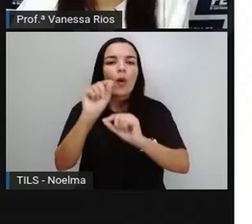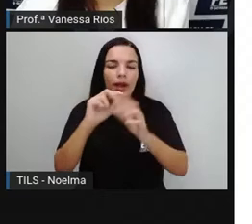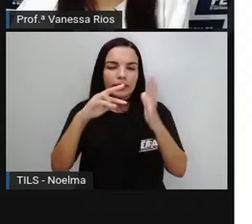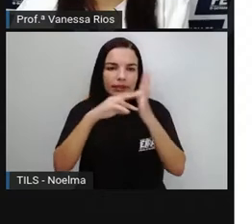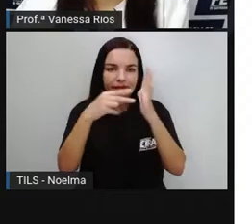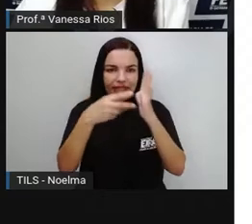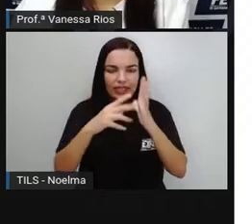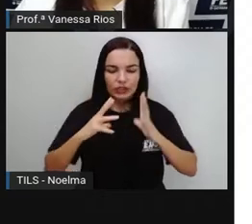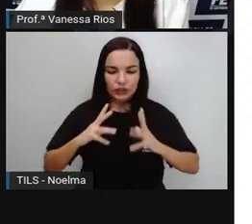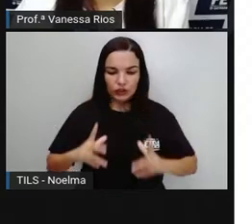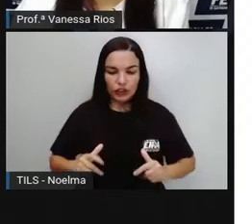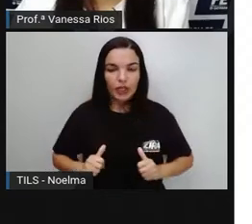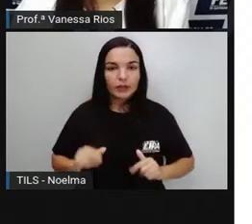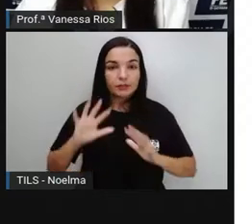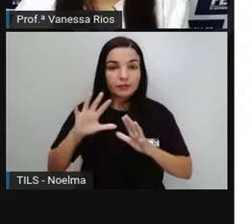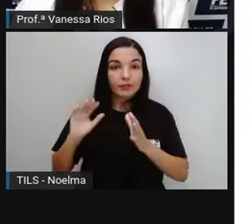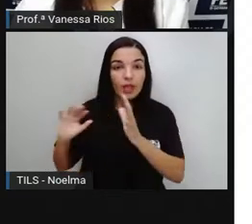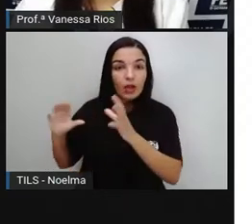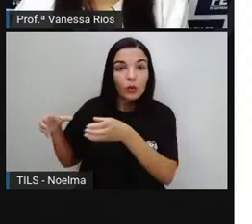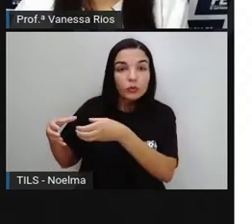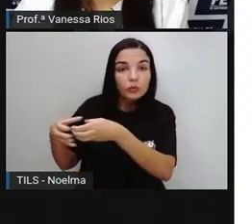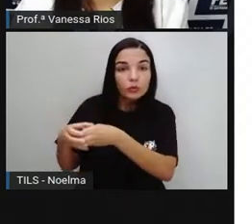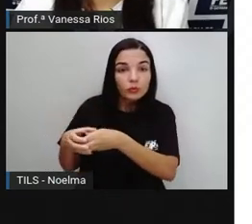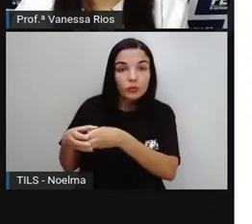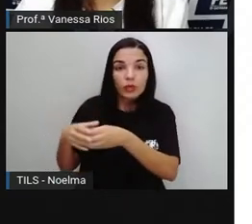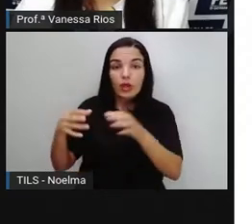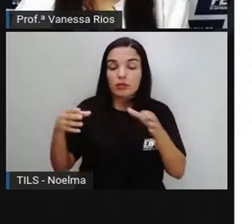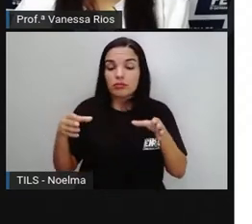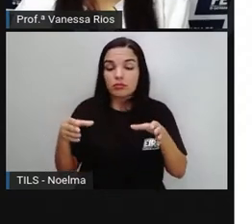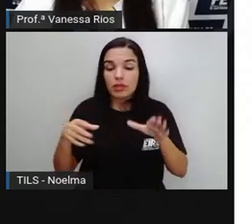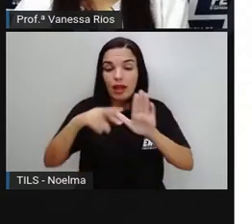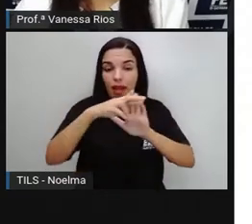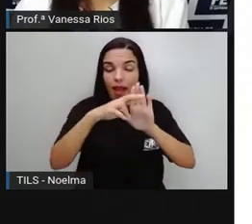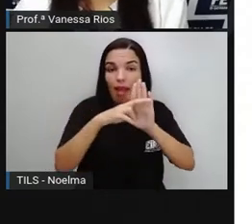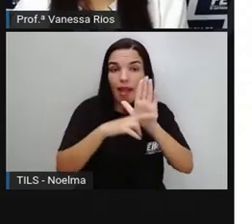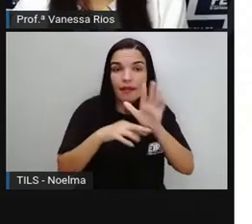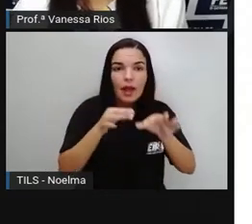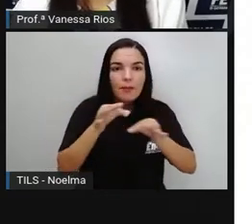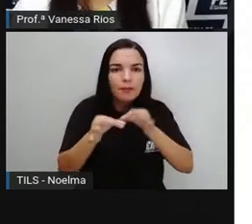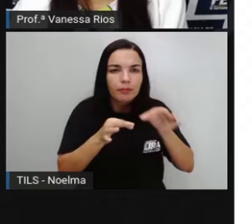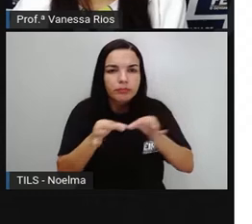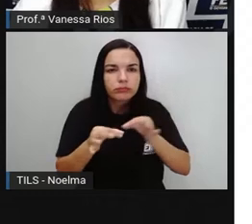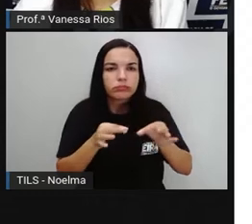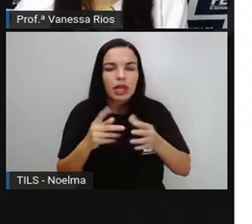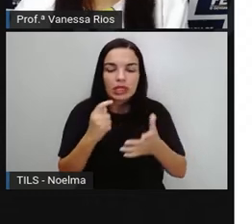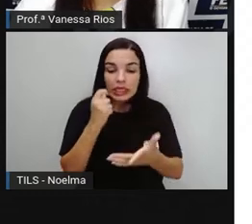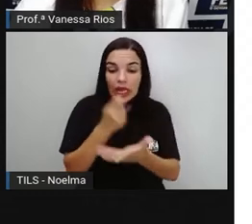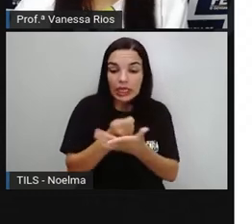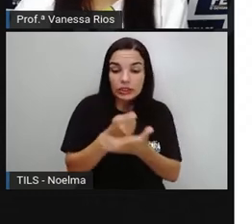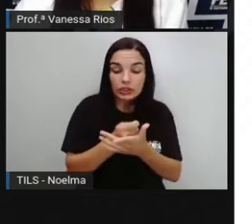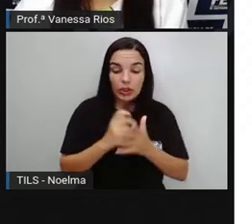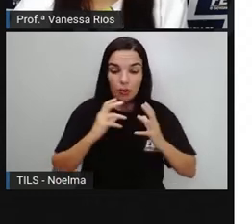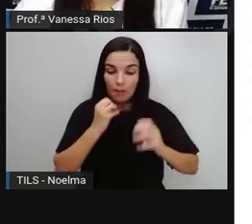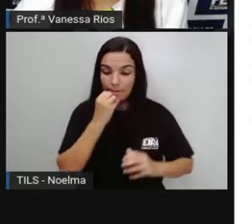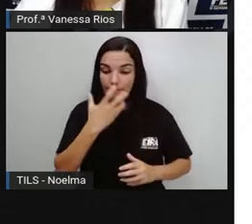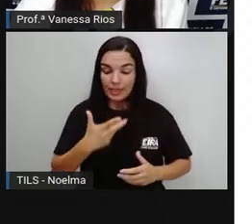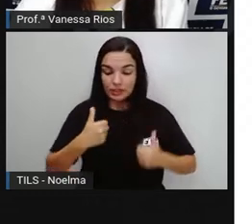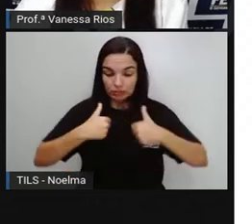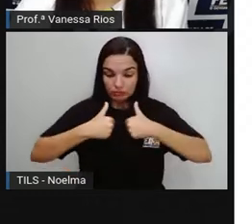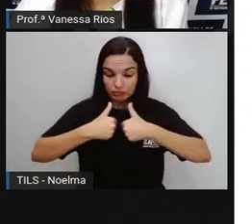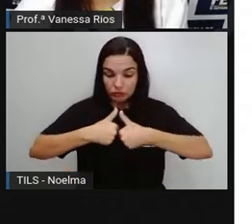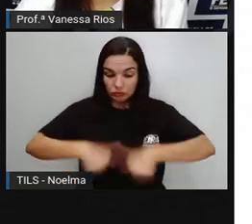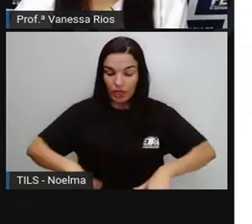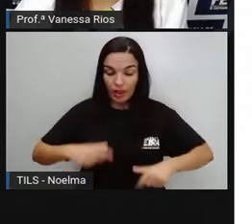Significado Conjunto de meios E regras Que procuram Garantir o bem-estar Físico E mental